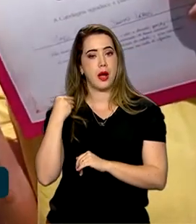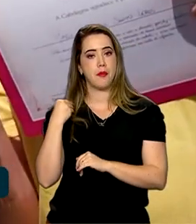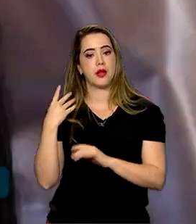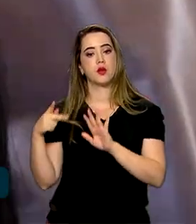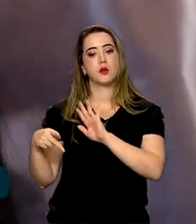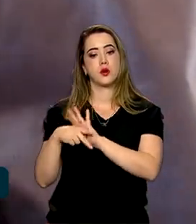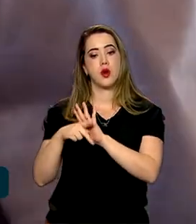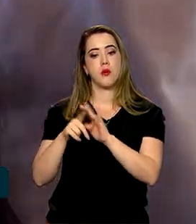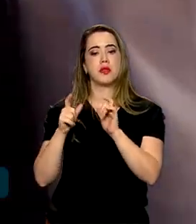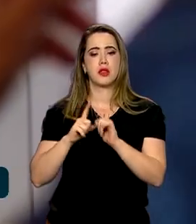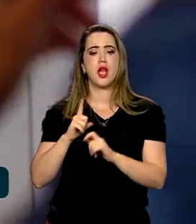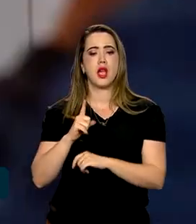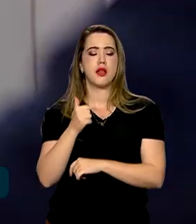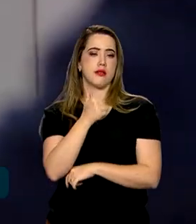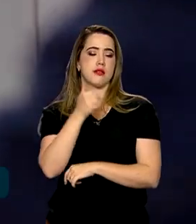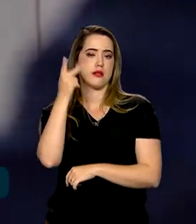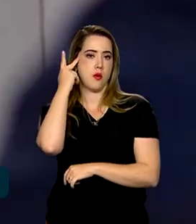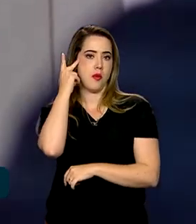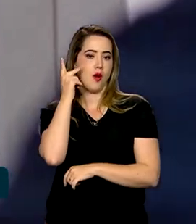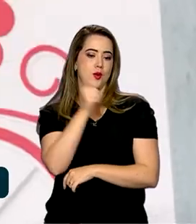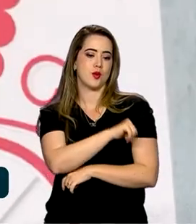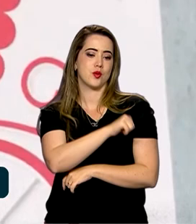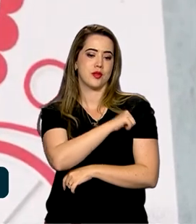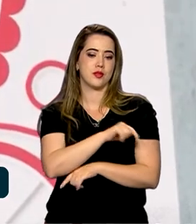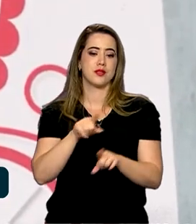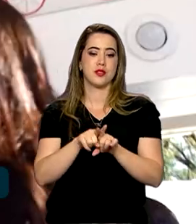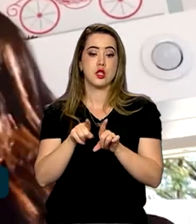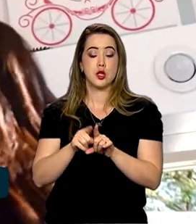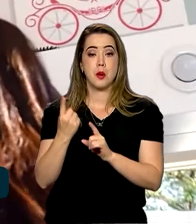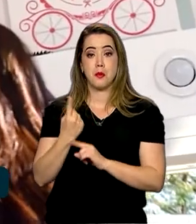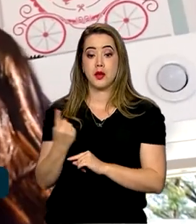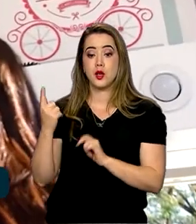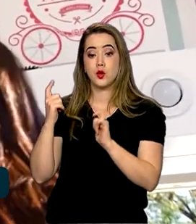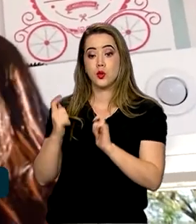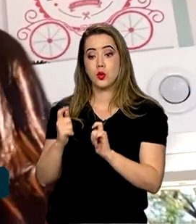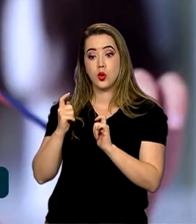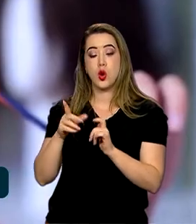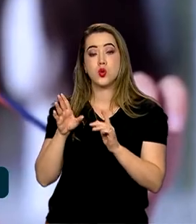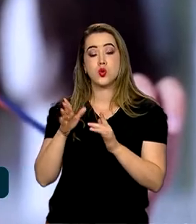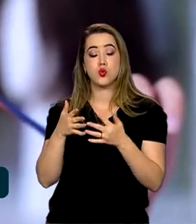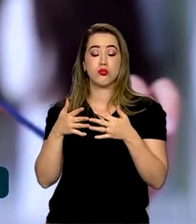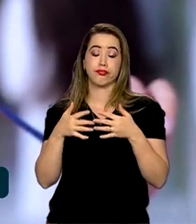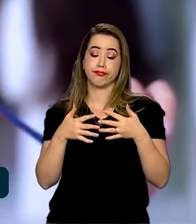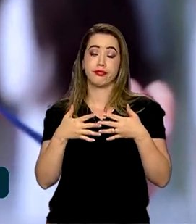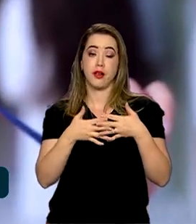tem alguns em São Paulo, no Rio de Janeiro, e através do nosso banco de perucas móvel também.